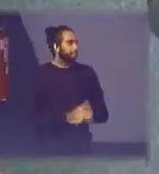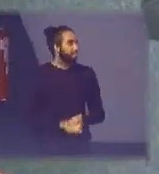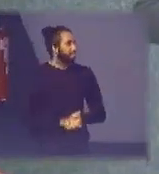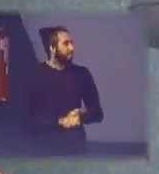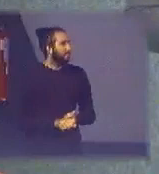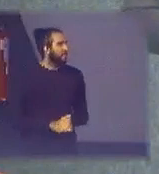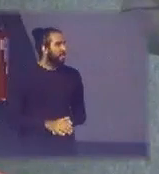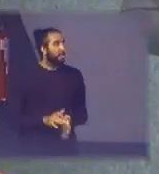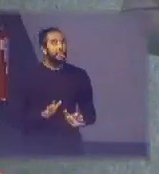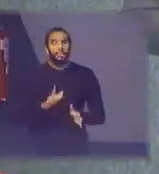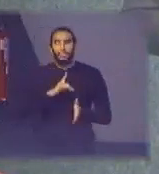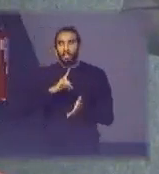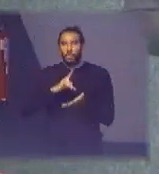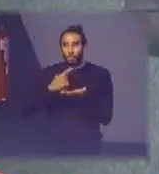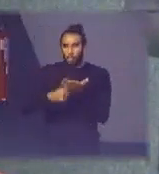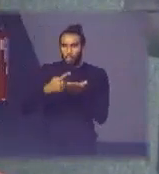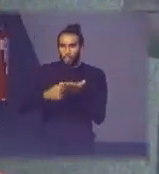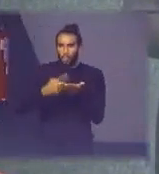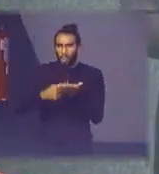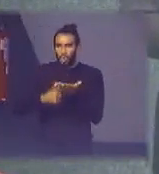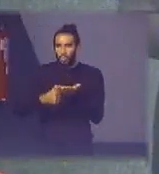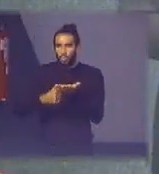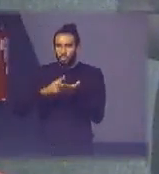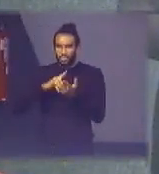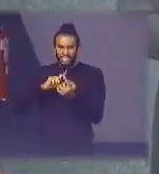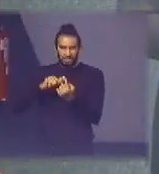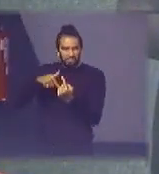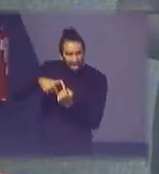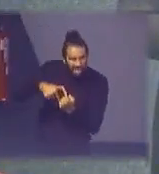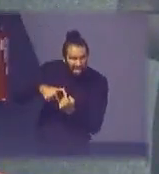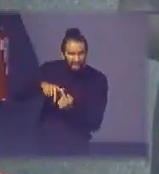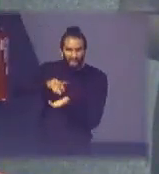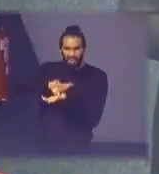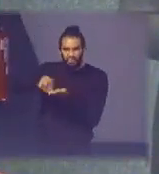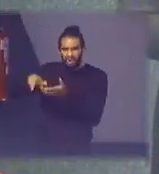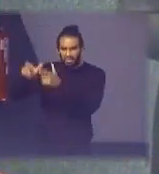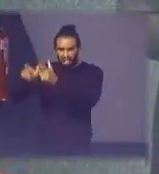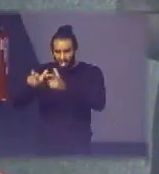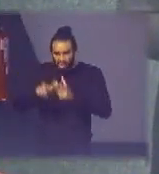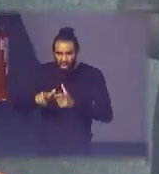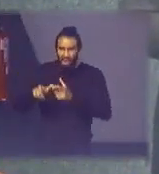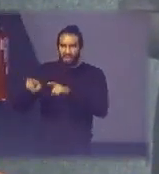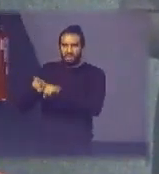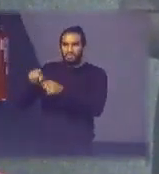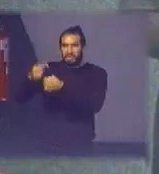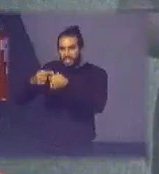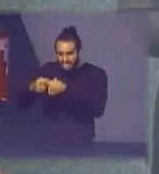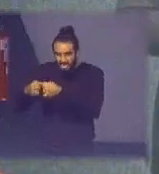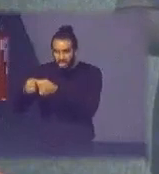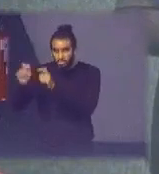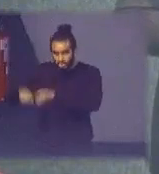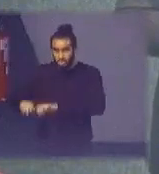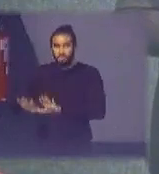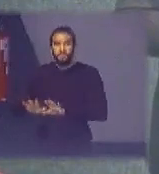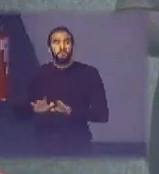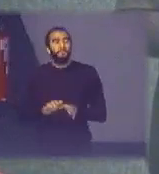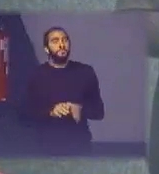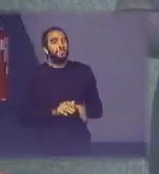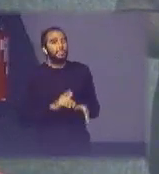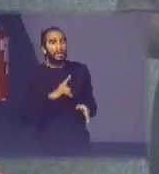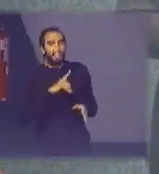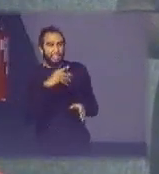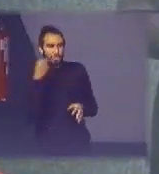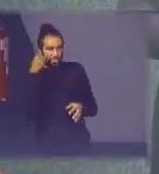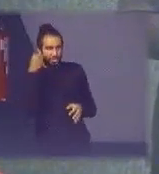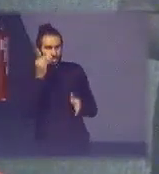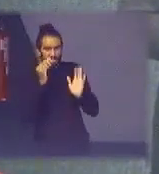acordo setorial ele ter que atender aquelas metas e quantidade de pontos e cidades abrangidas uma das experiências